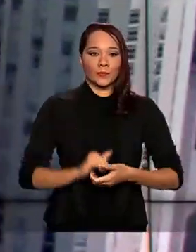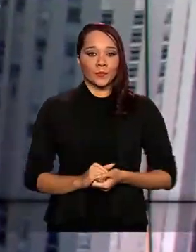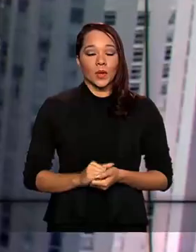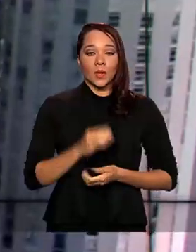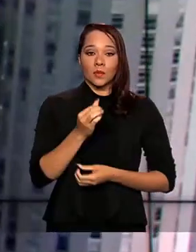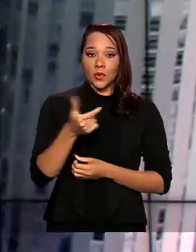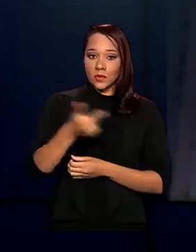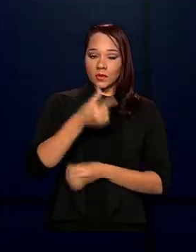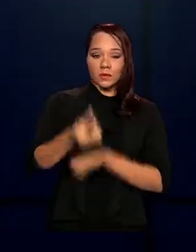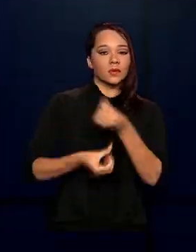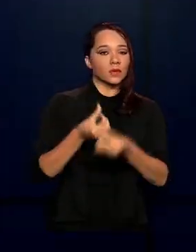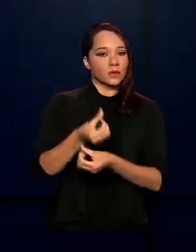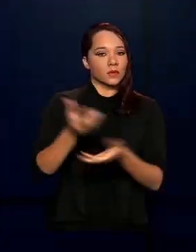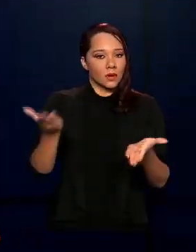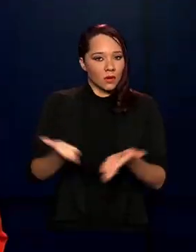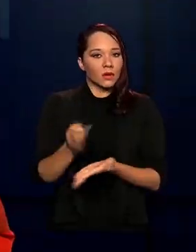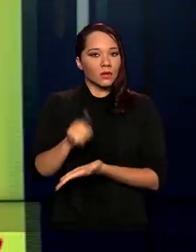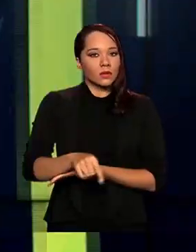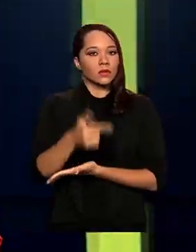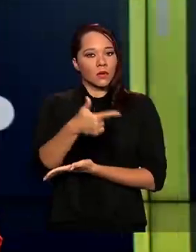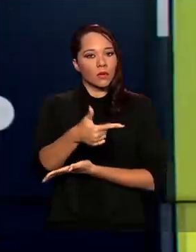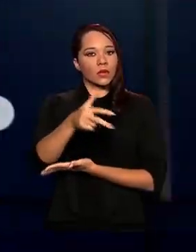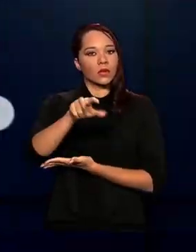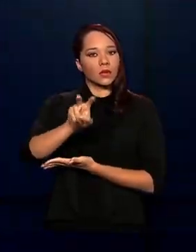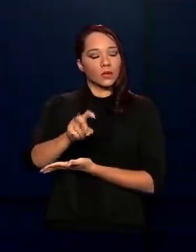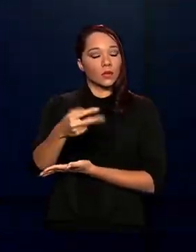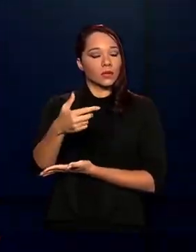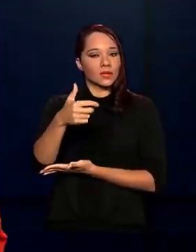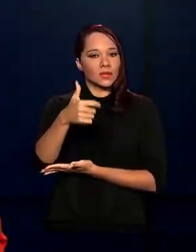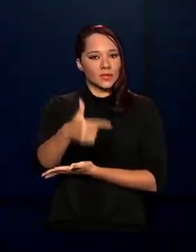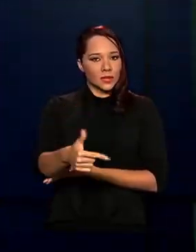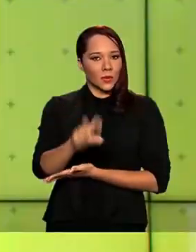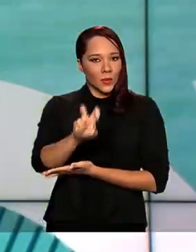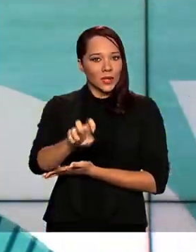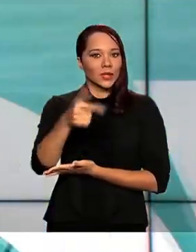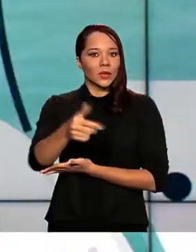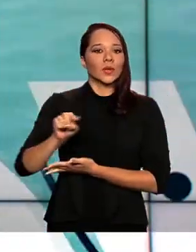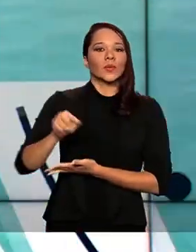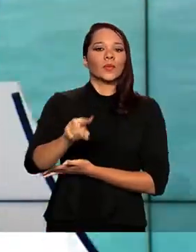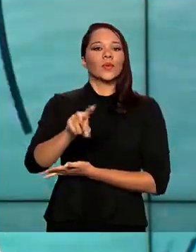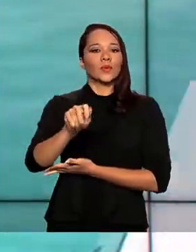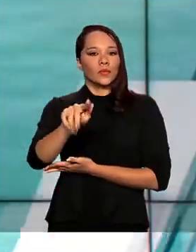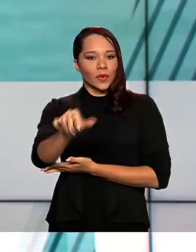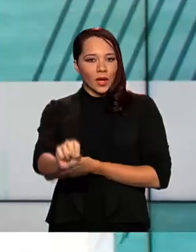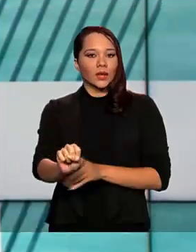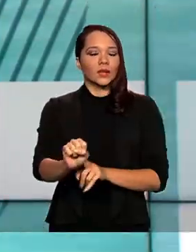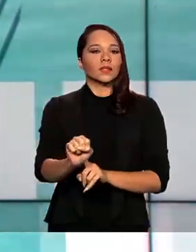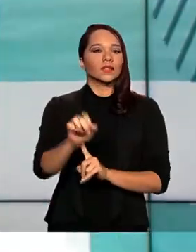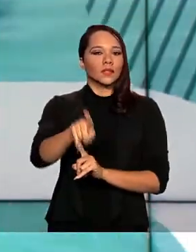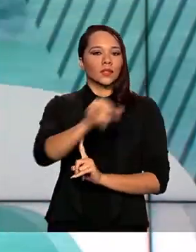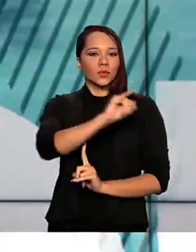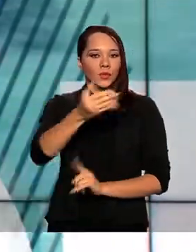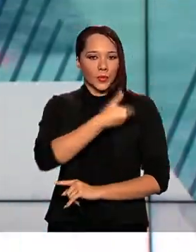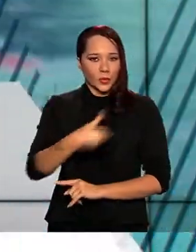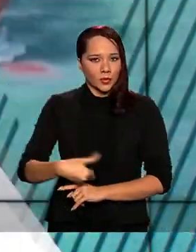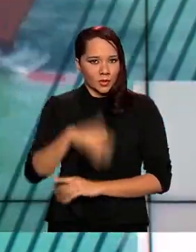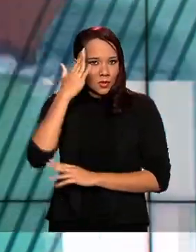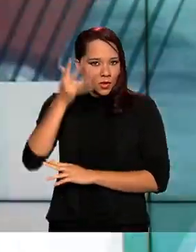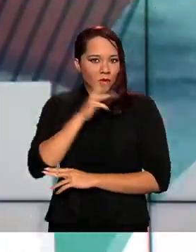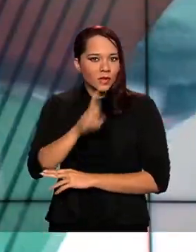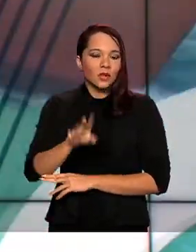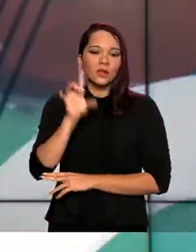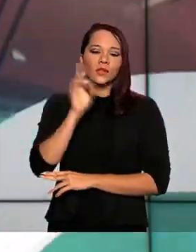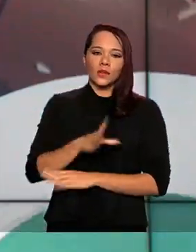este segundo semestre, são 52 mil vagas em 57 instituições públicas. Para saber o resultado,